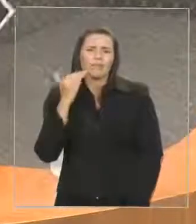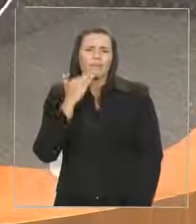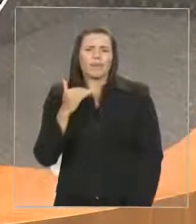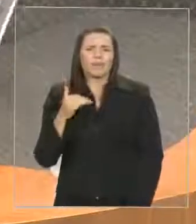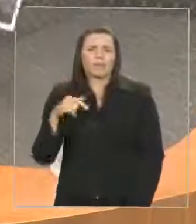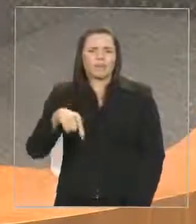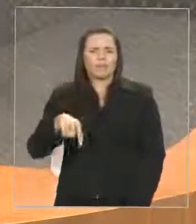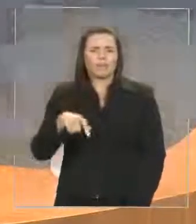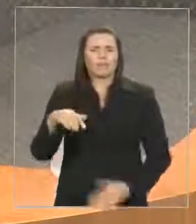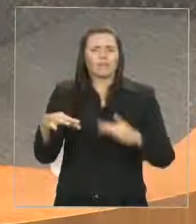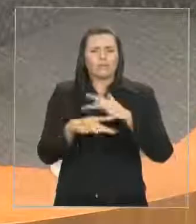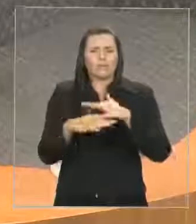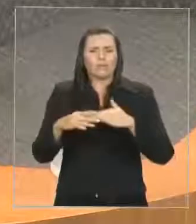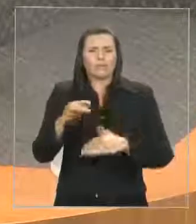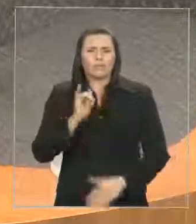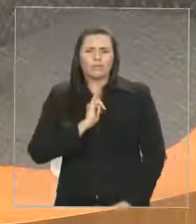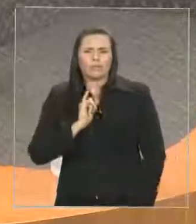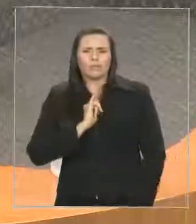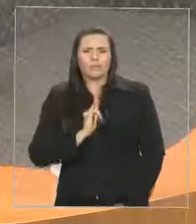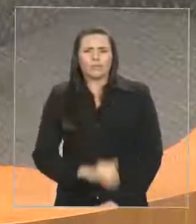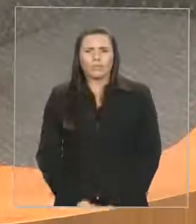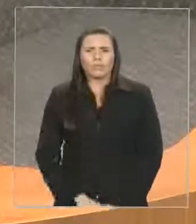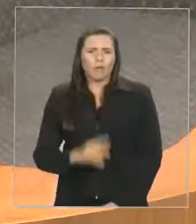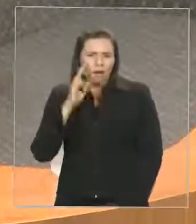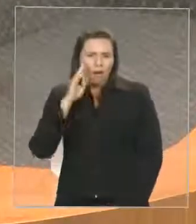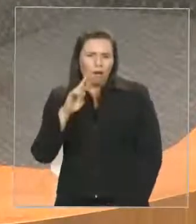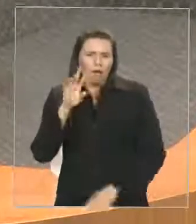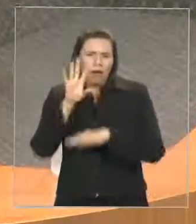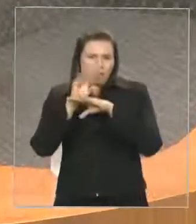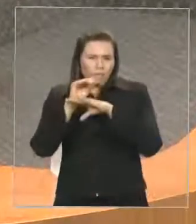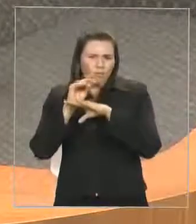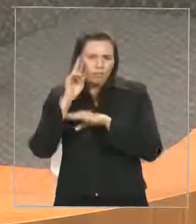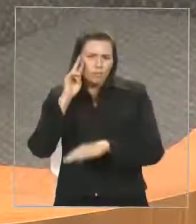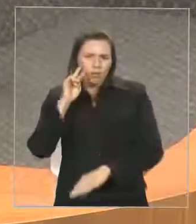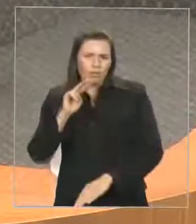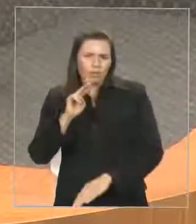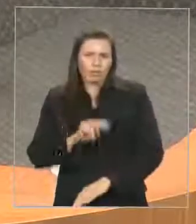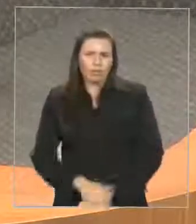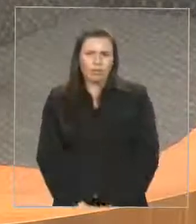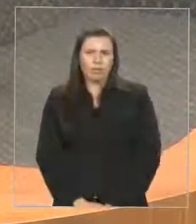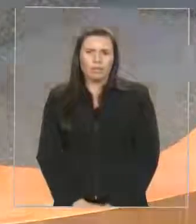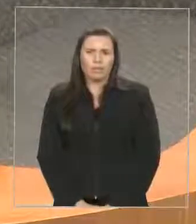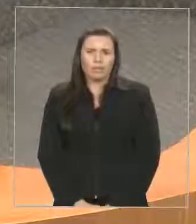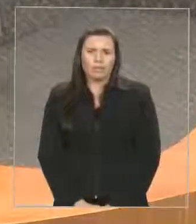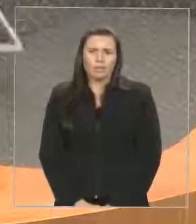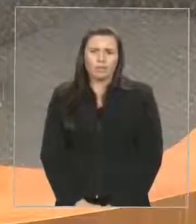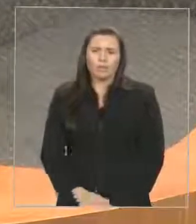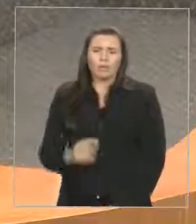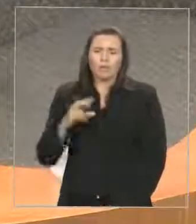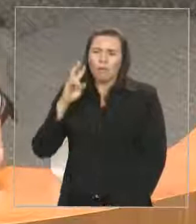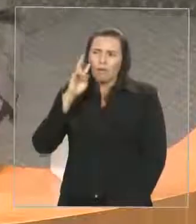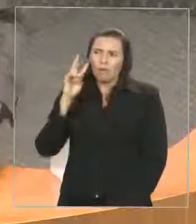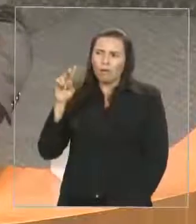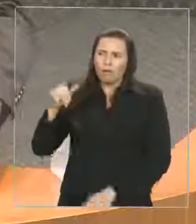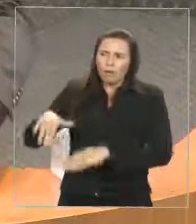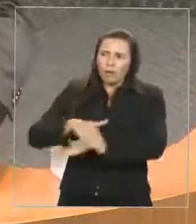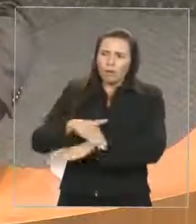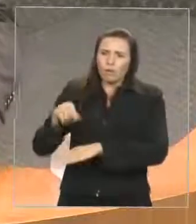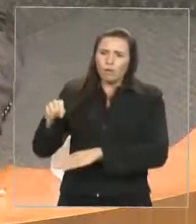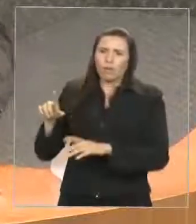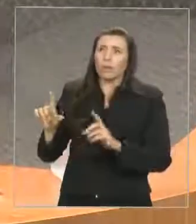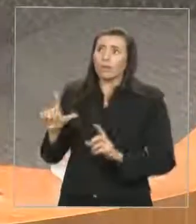de Imperatriz. Tanto São Luís como Imperatriz, a altidão fazendo referência, 574 escolas reformadas ou totalmente